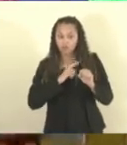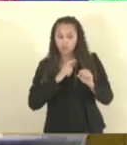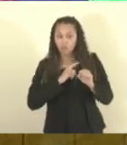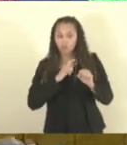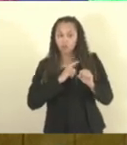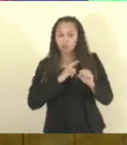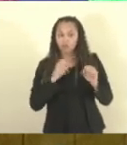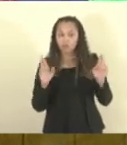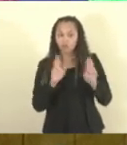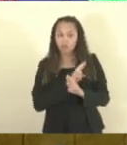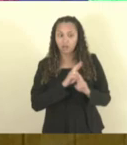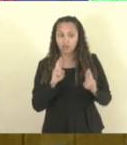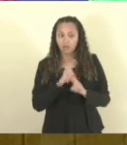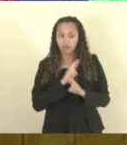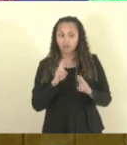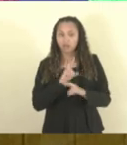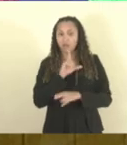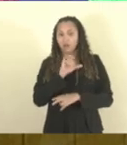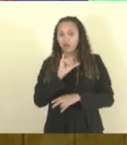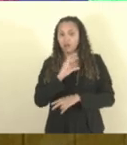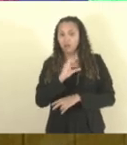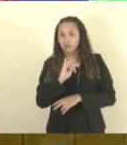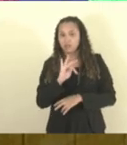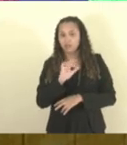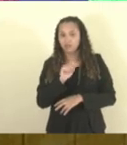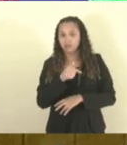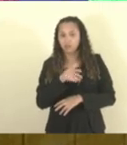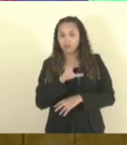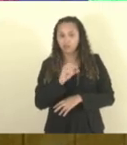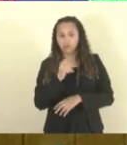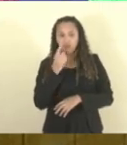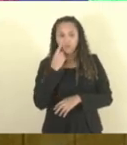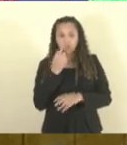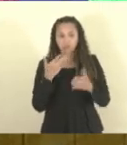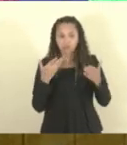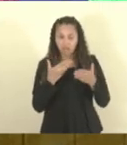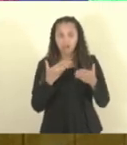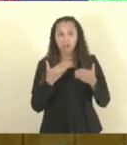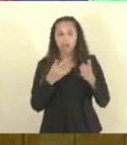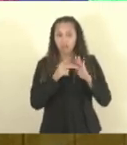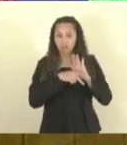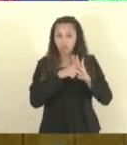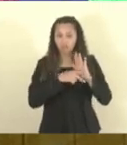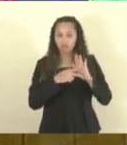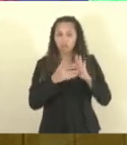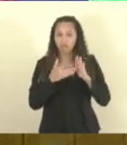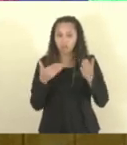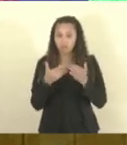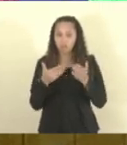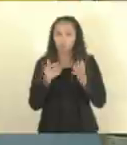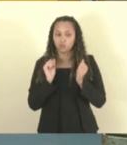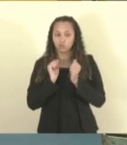relativos às licitações. Acompanhe essa e outras votações agora com a gente.